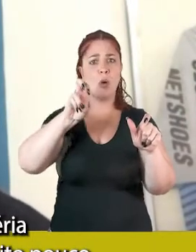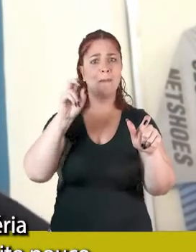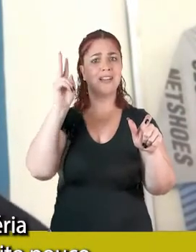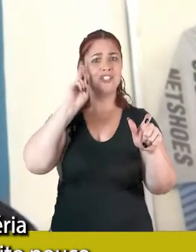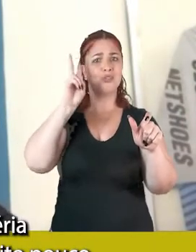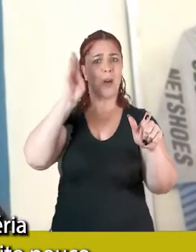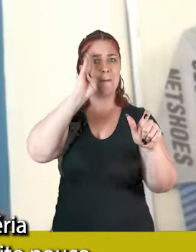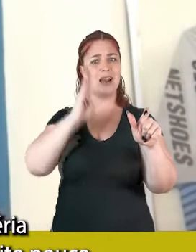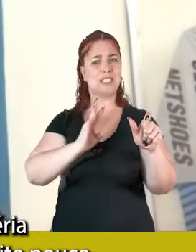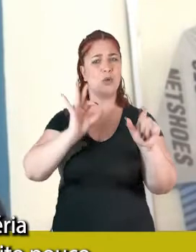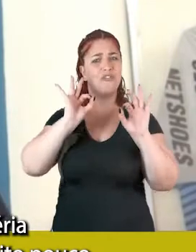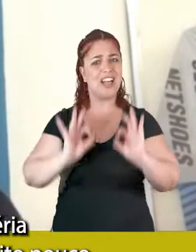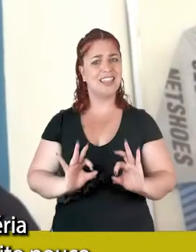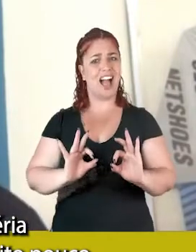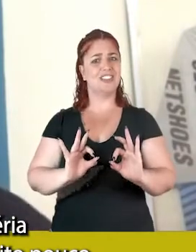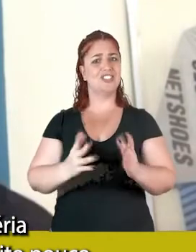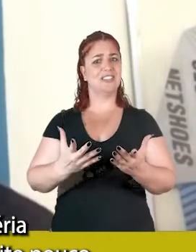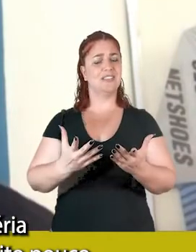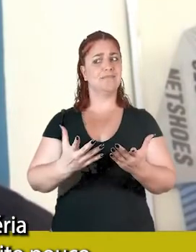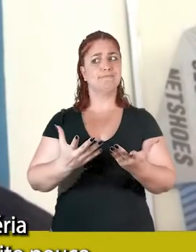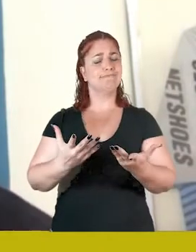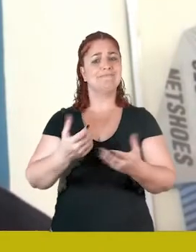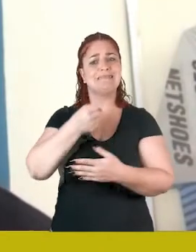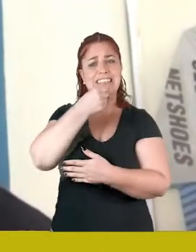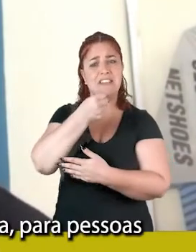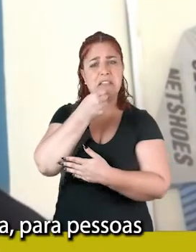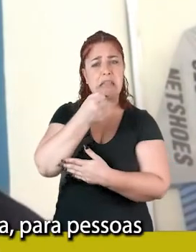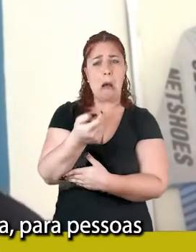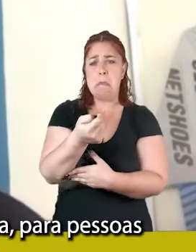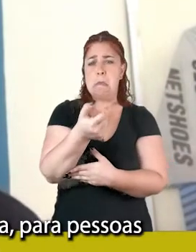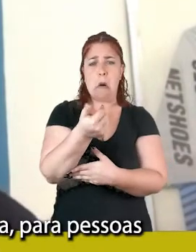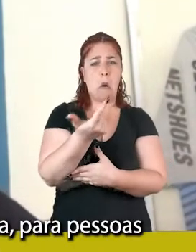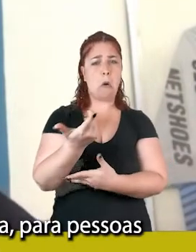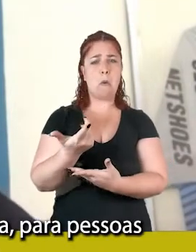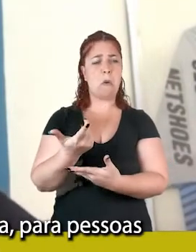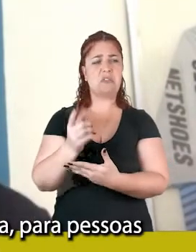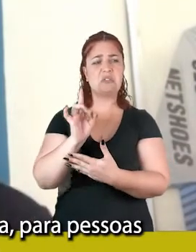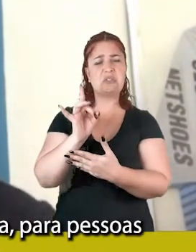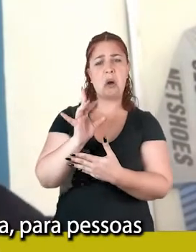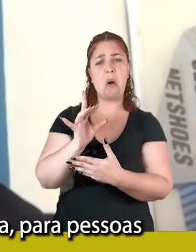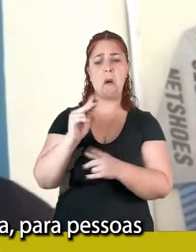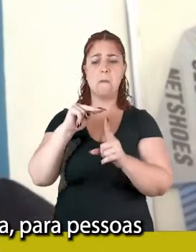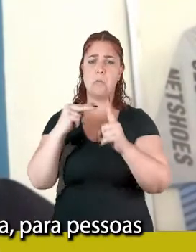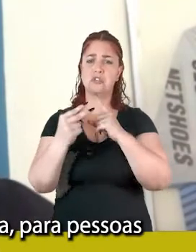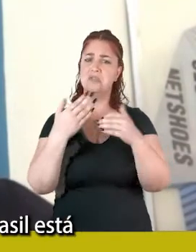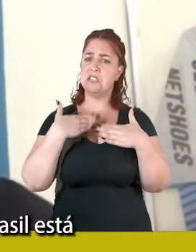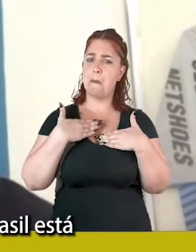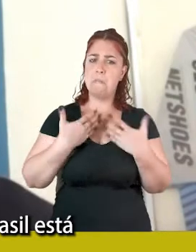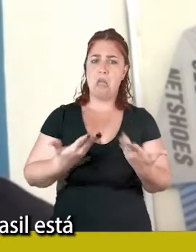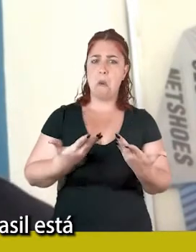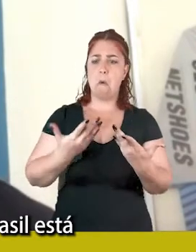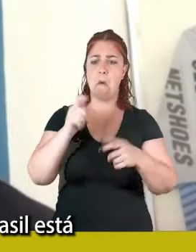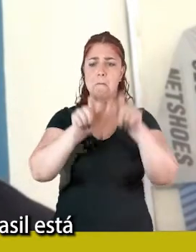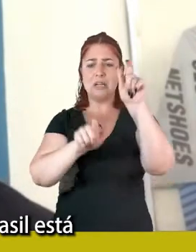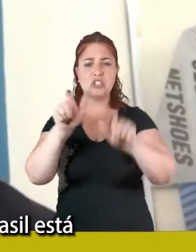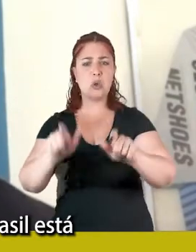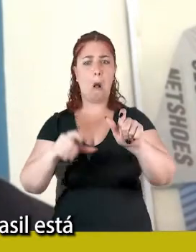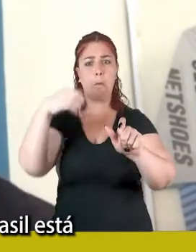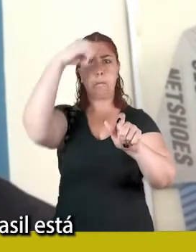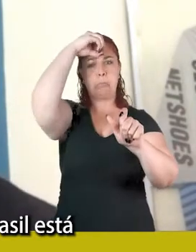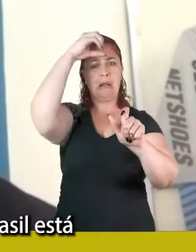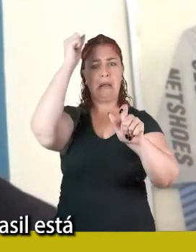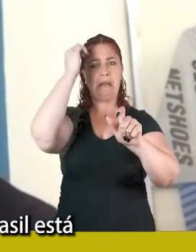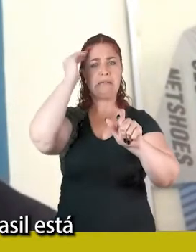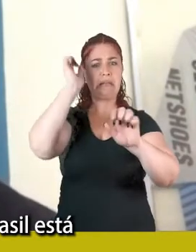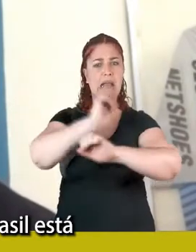em que uma matéria, uma entrevista era muito pouco para colocar o ponto de vista, para as pessoas entenderem o momento que